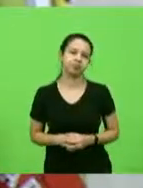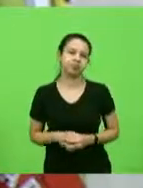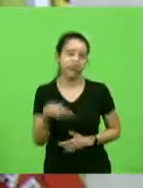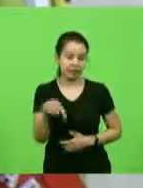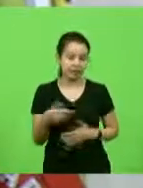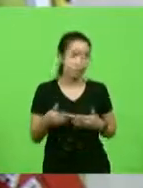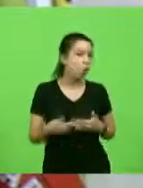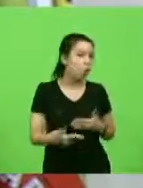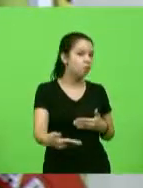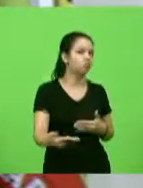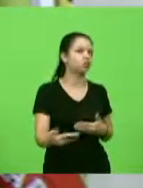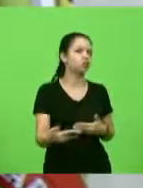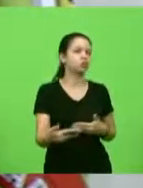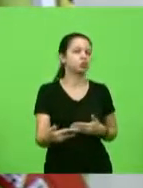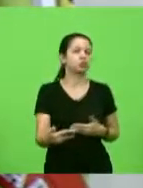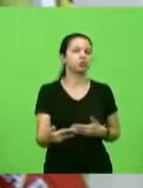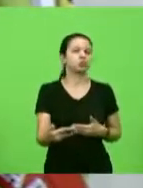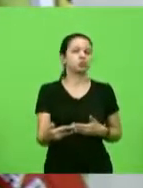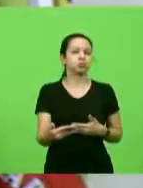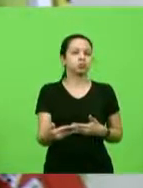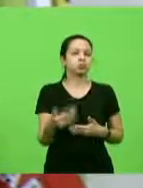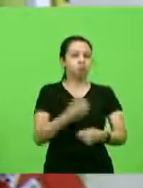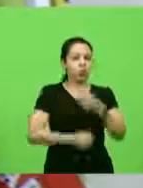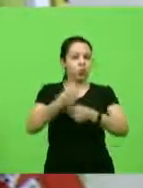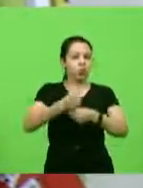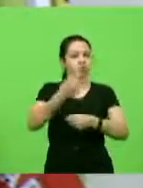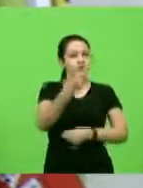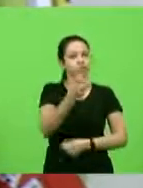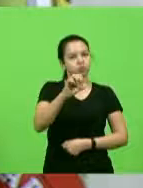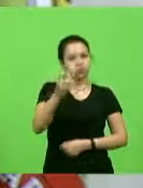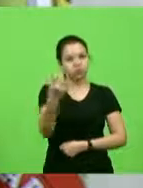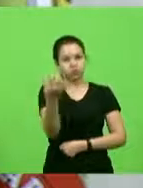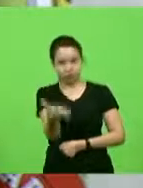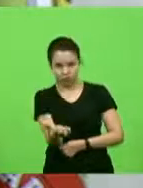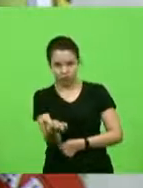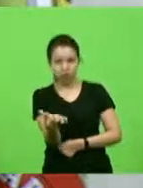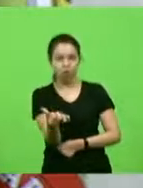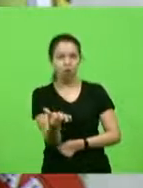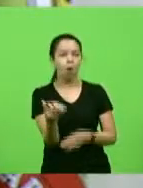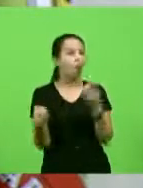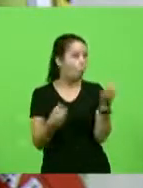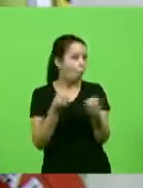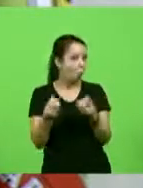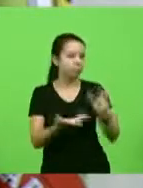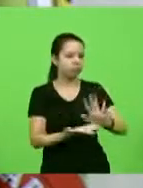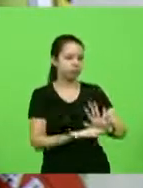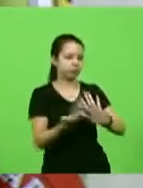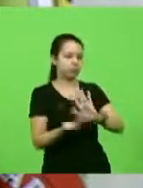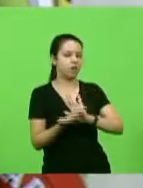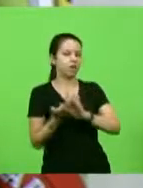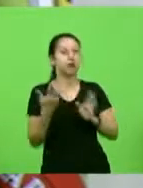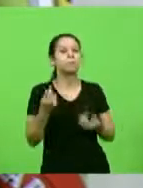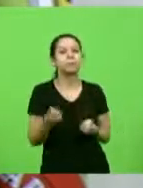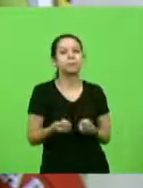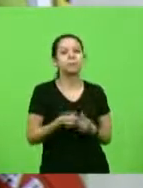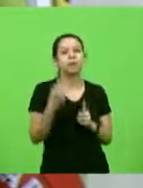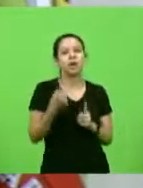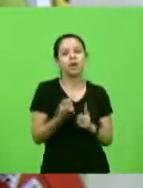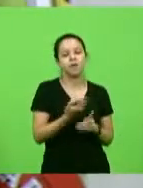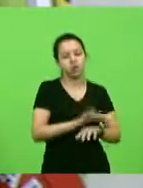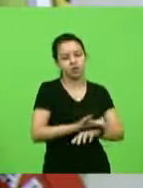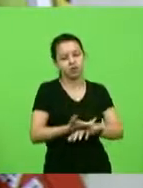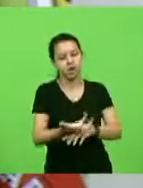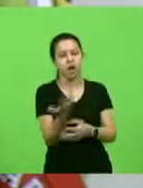efetivamente em 2016, com a remoção de vegetação, licenças ambientais e